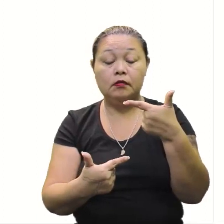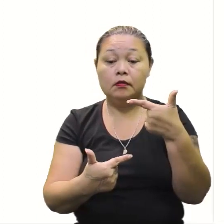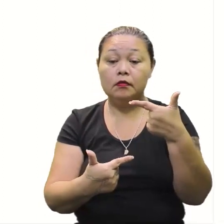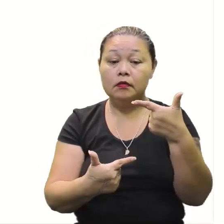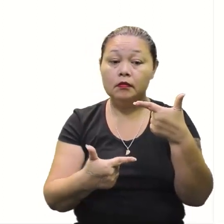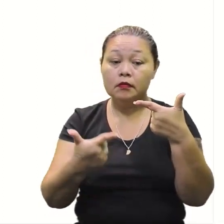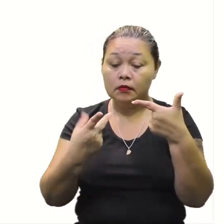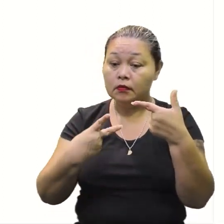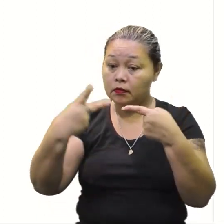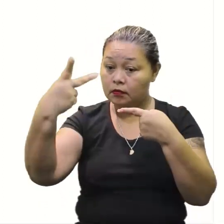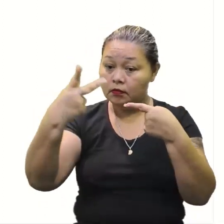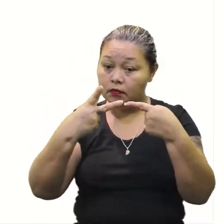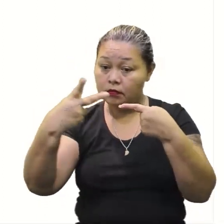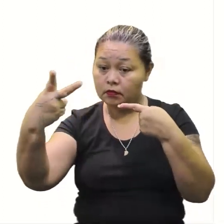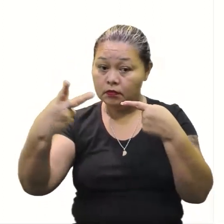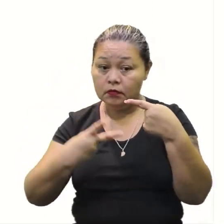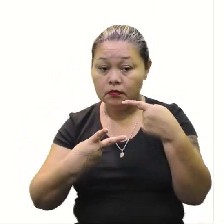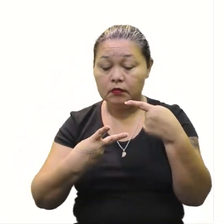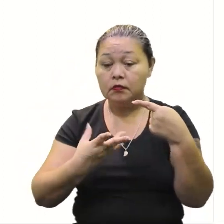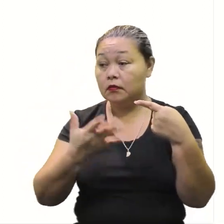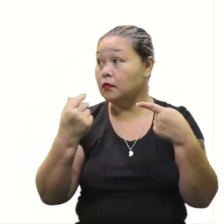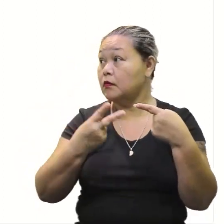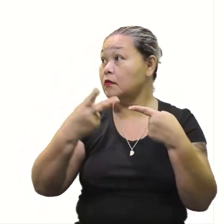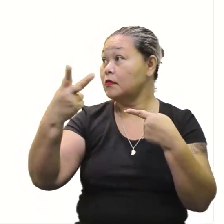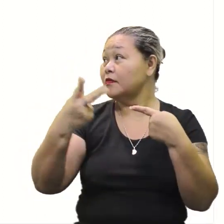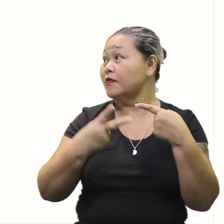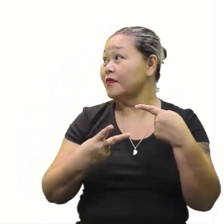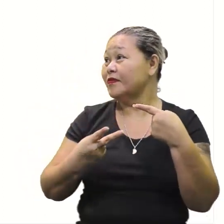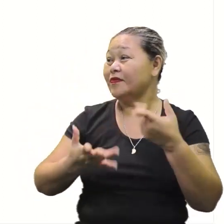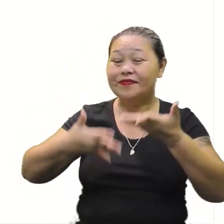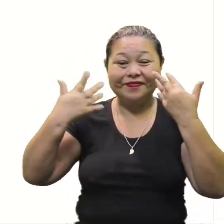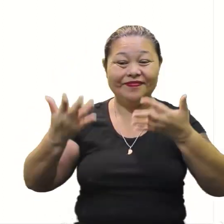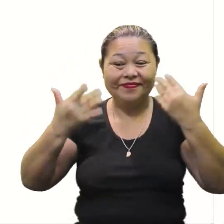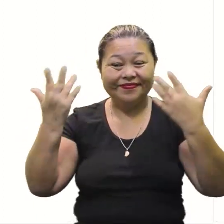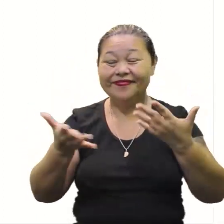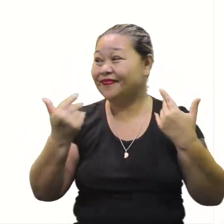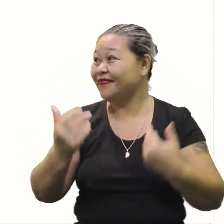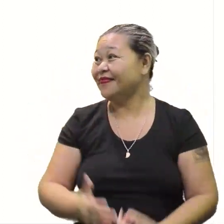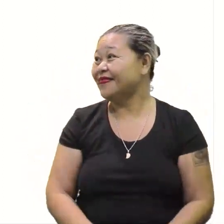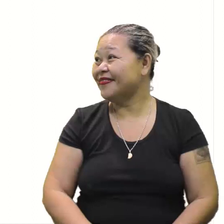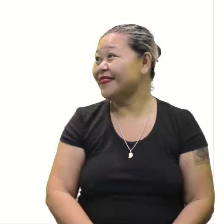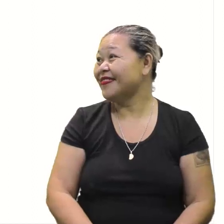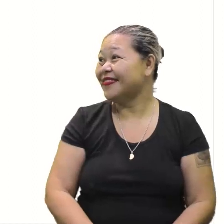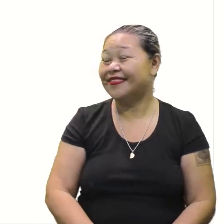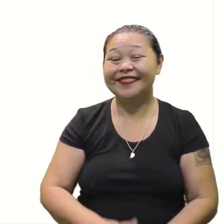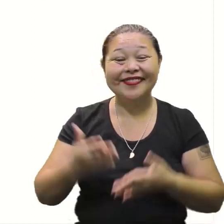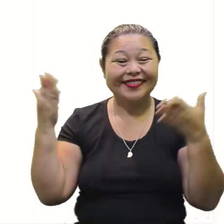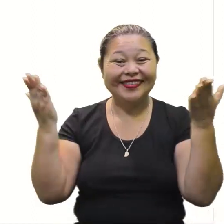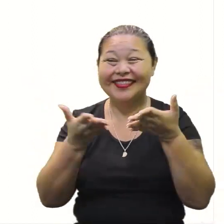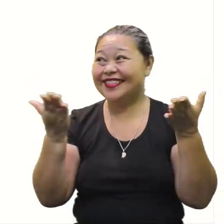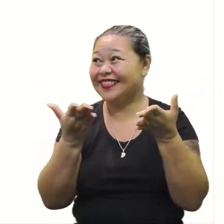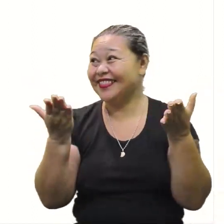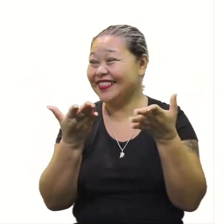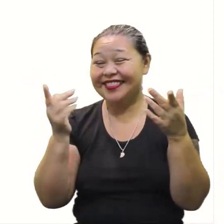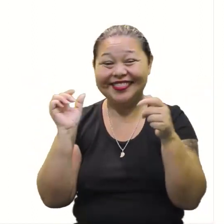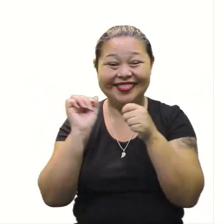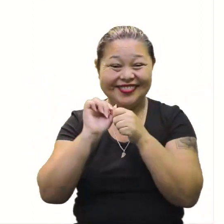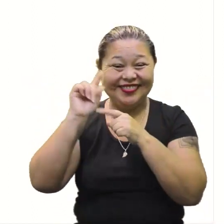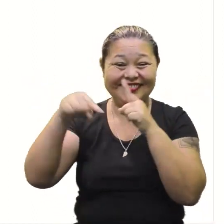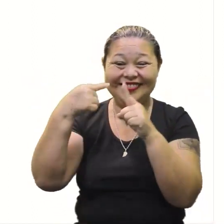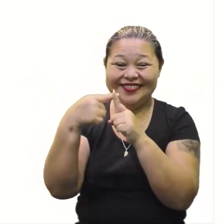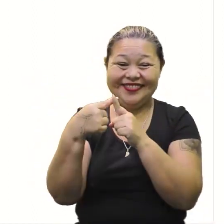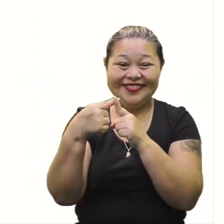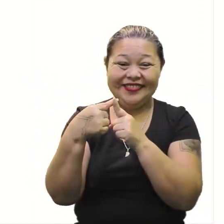Então, vamos fazer duas continhas aqui, é isso? Bora, duas continhas, animado, vamos lá. Agora a gente vai fazer um com sinal